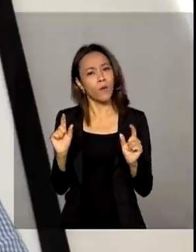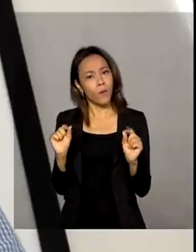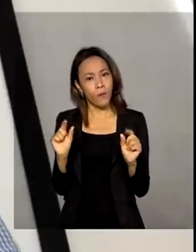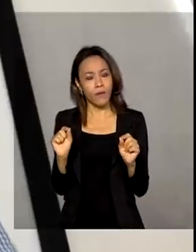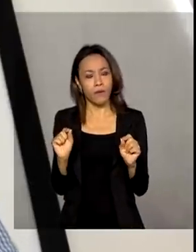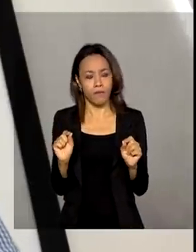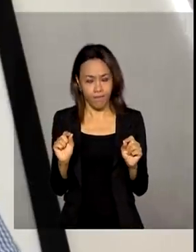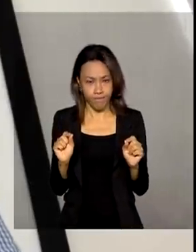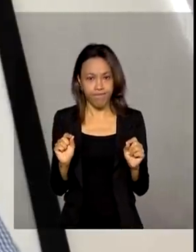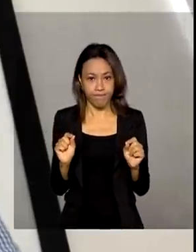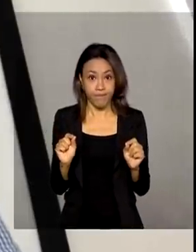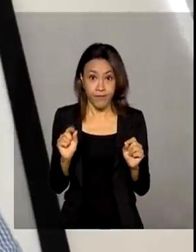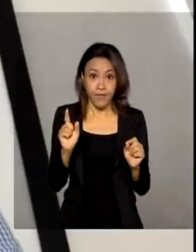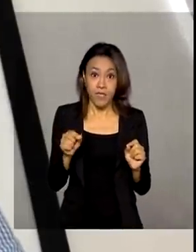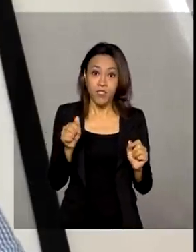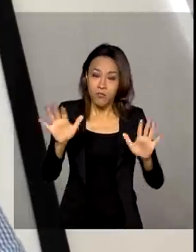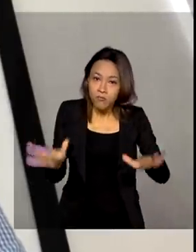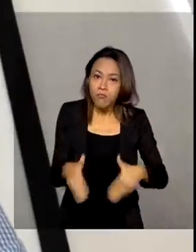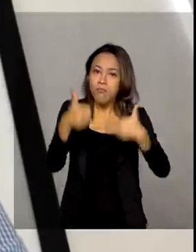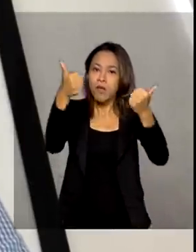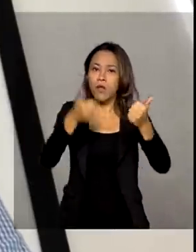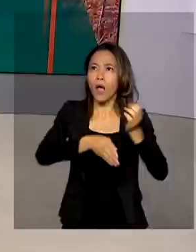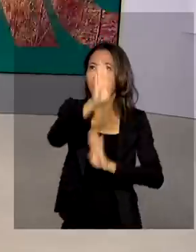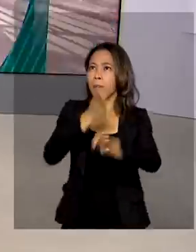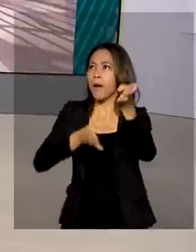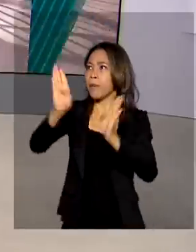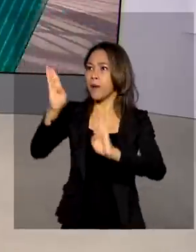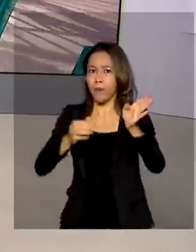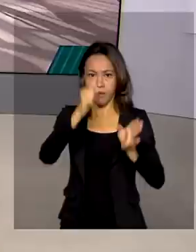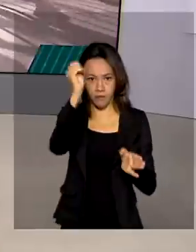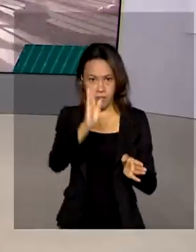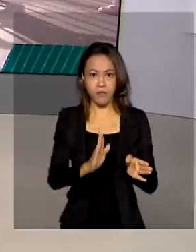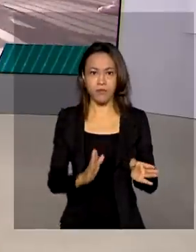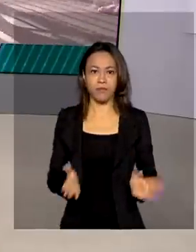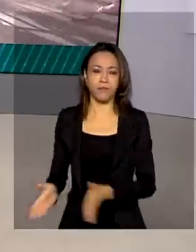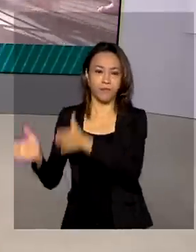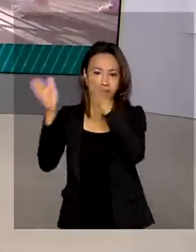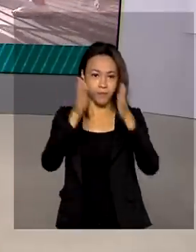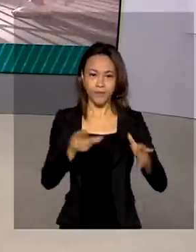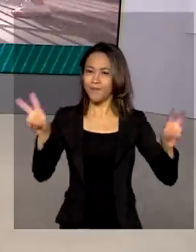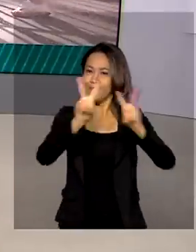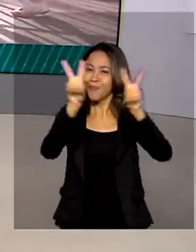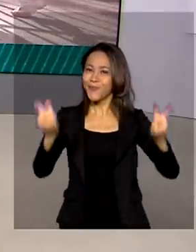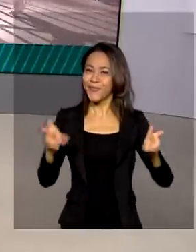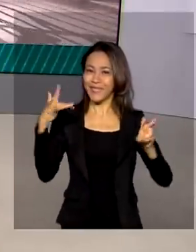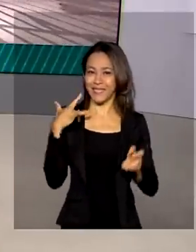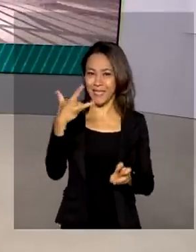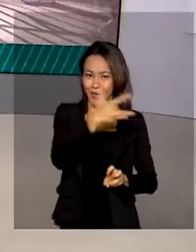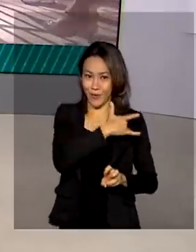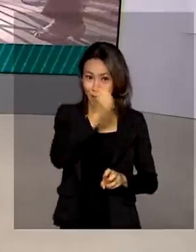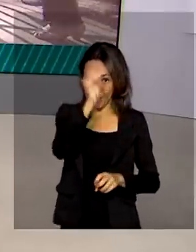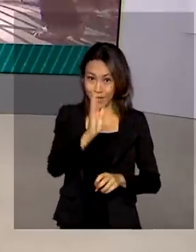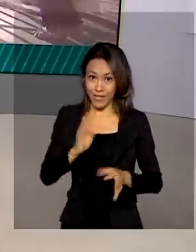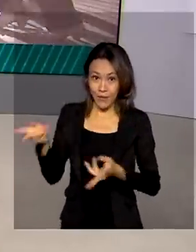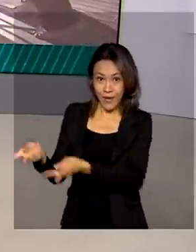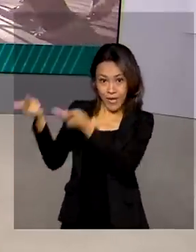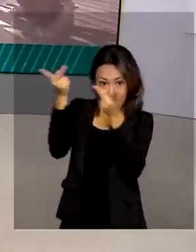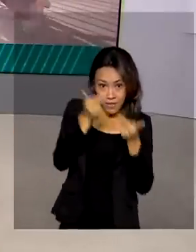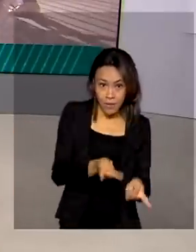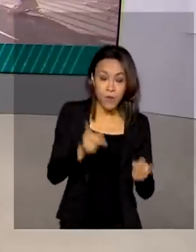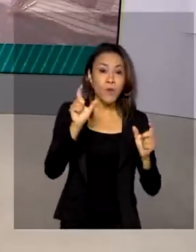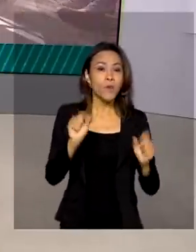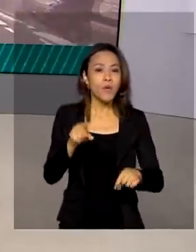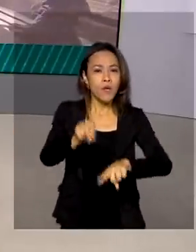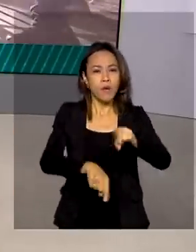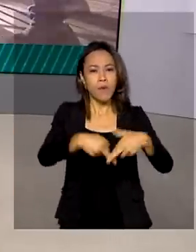de alterar, de fato, a matriz de transporte do país. Agora vamos falar de saúde. O Brasil recebeu insumos que vieram da